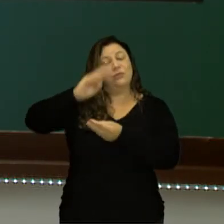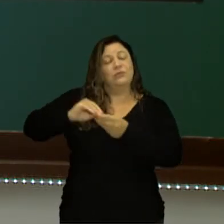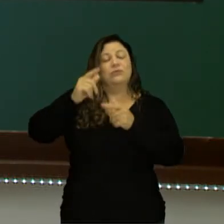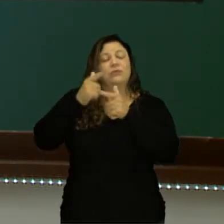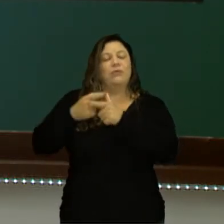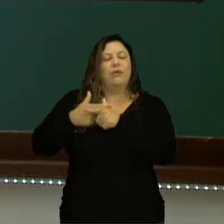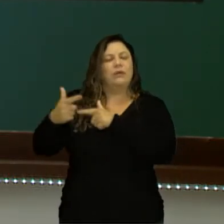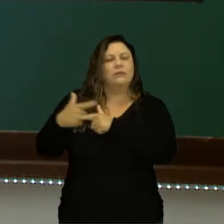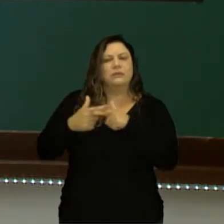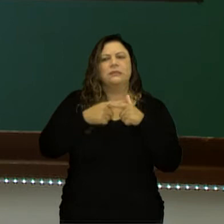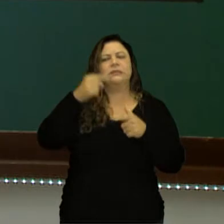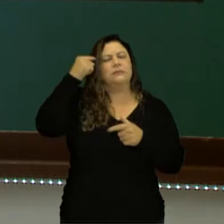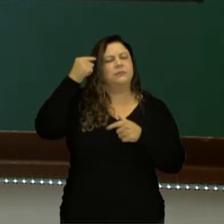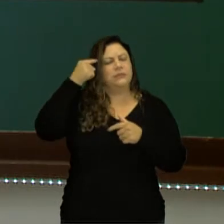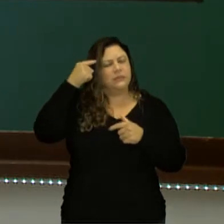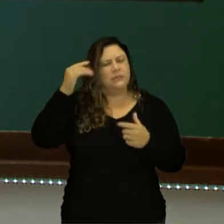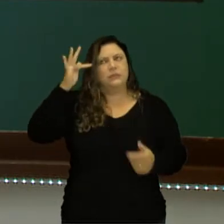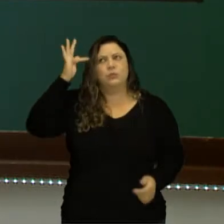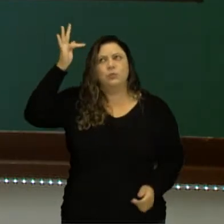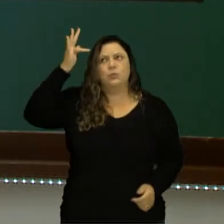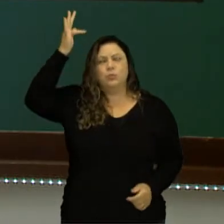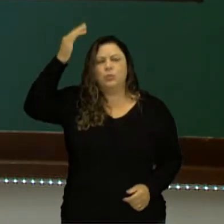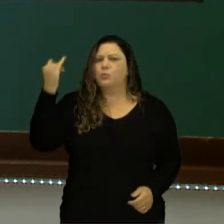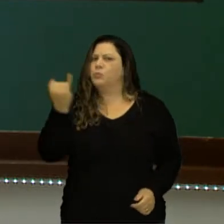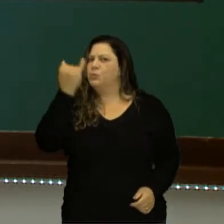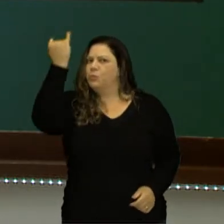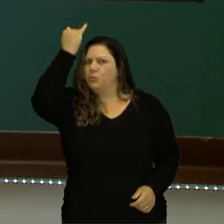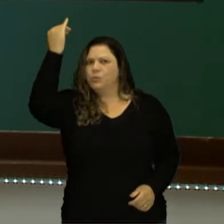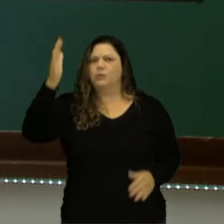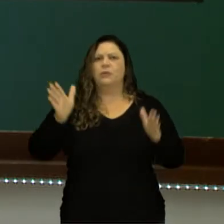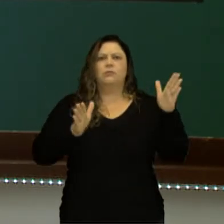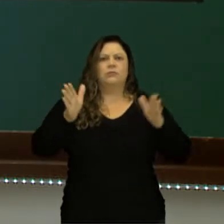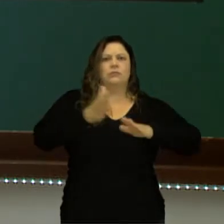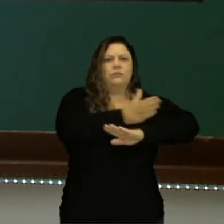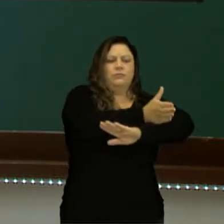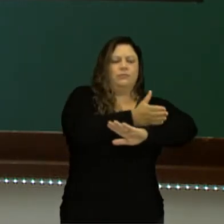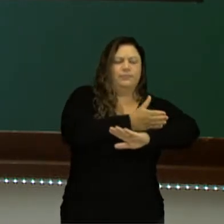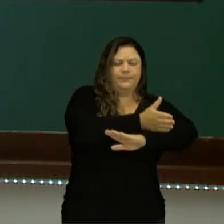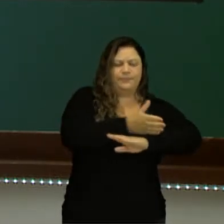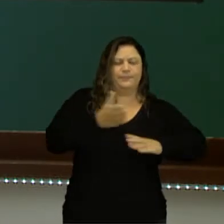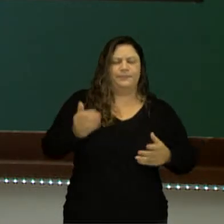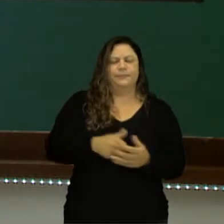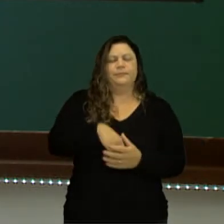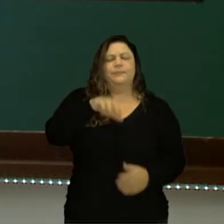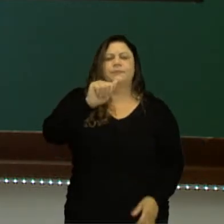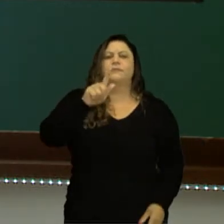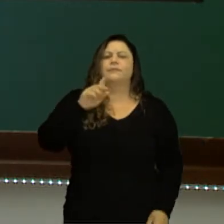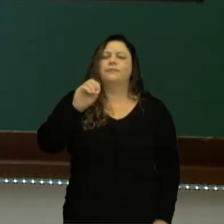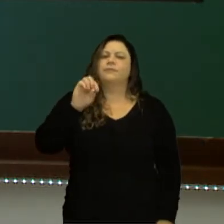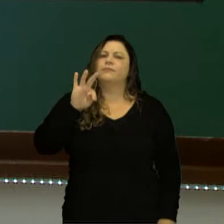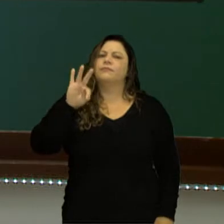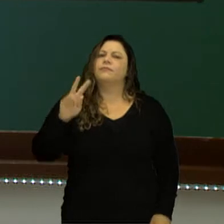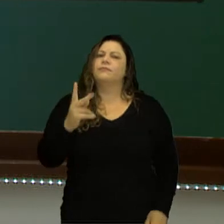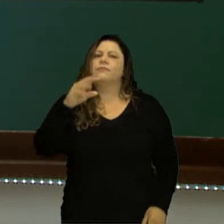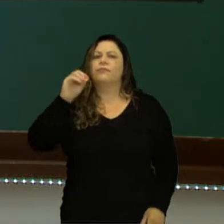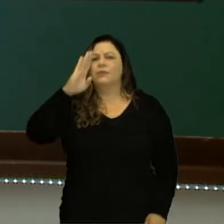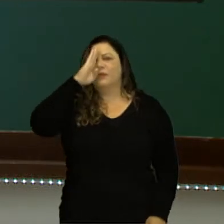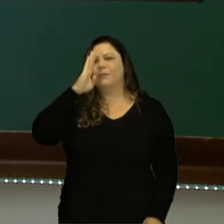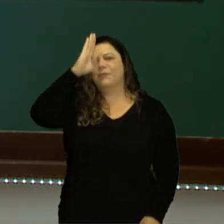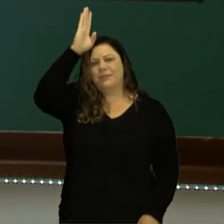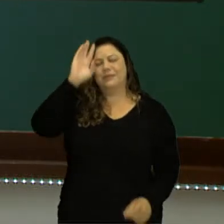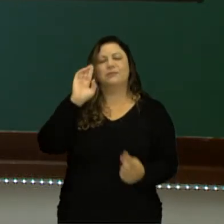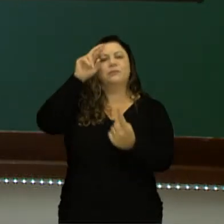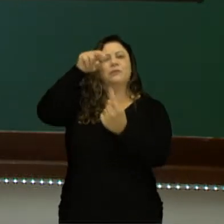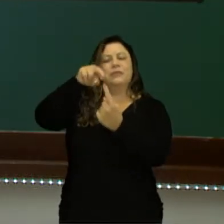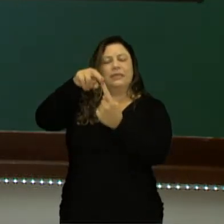por um filósofo medieval muito importante chamado Agostinho de Ipona. Agostinho é o principal representante